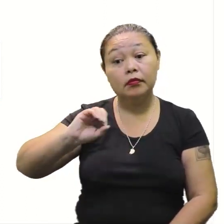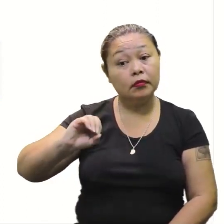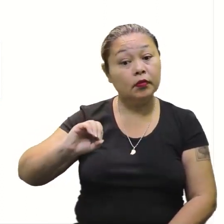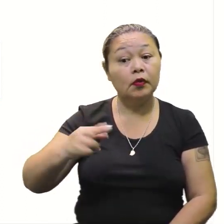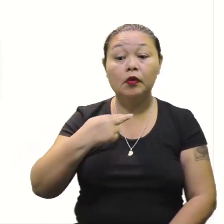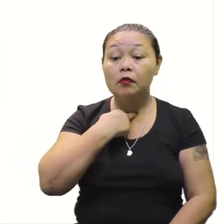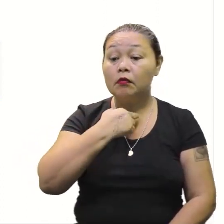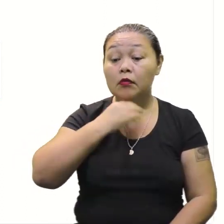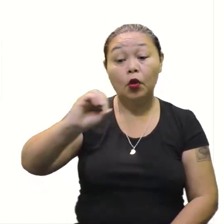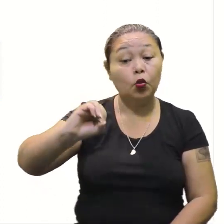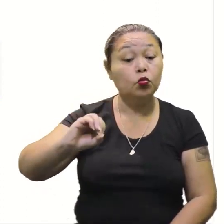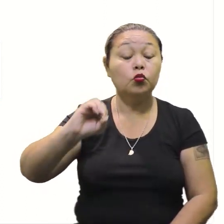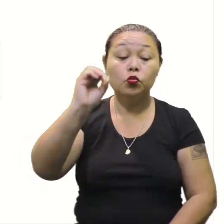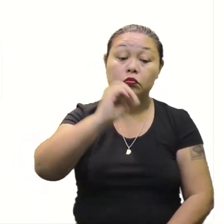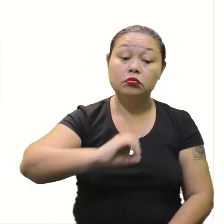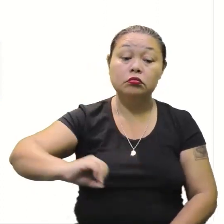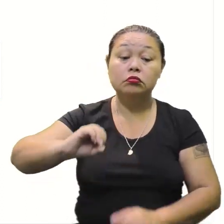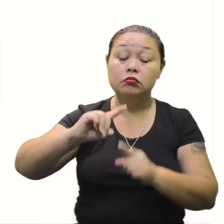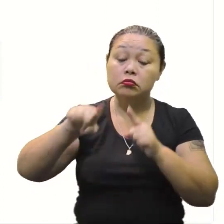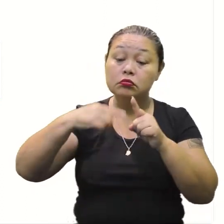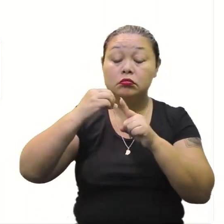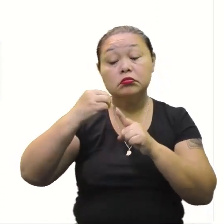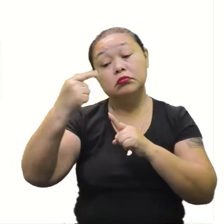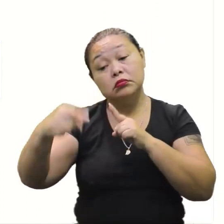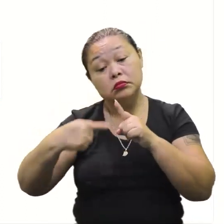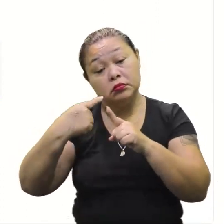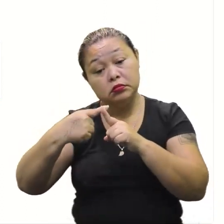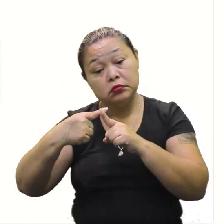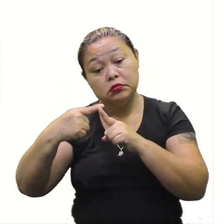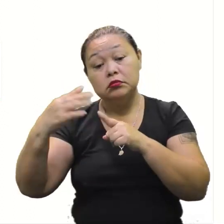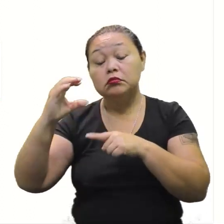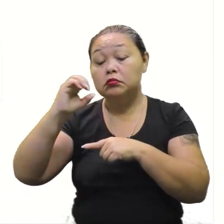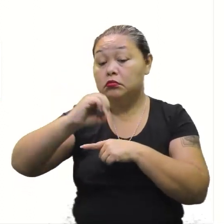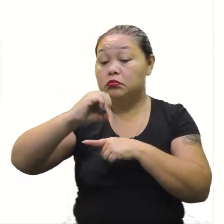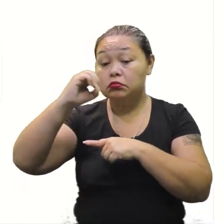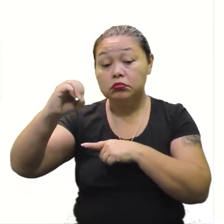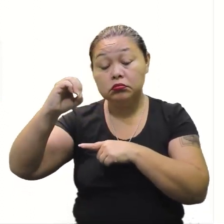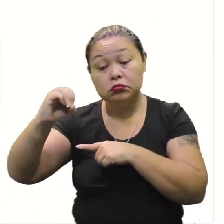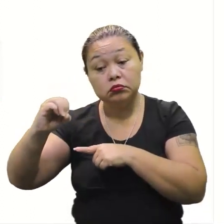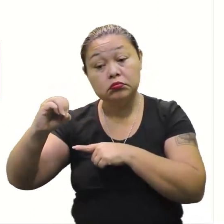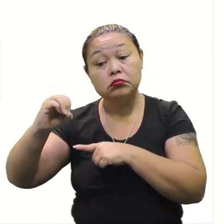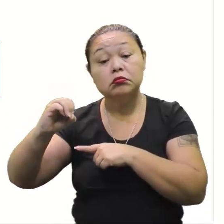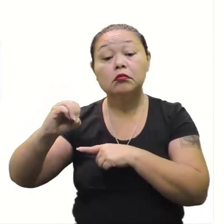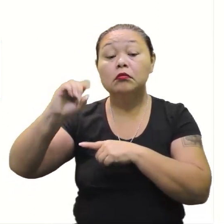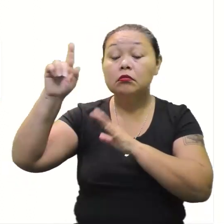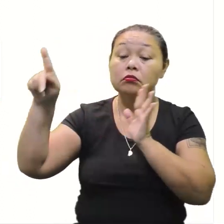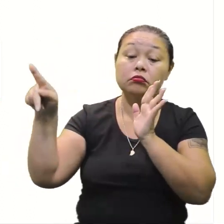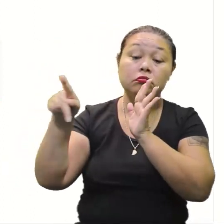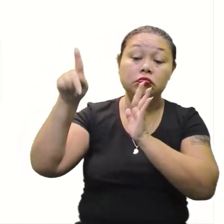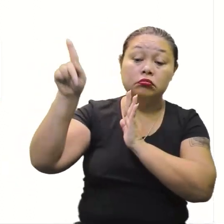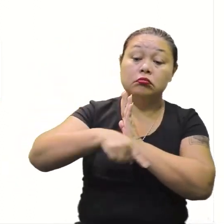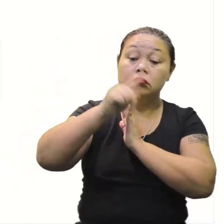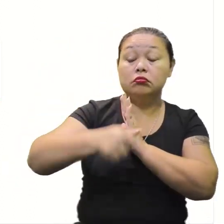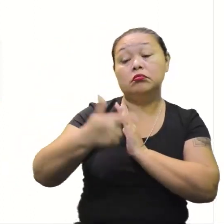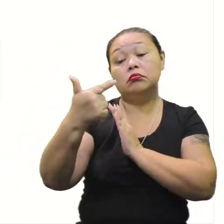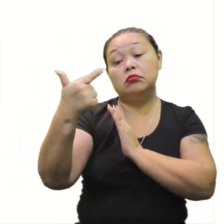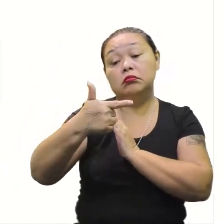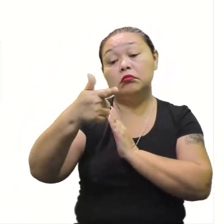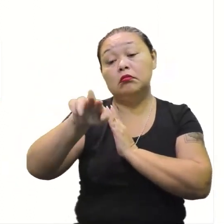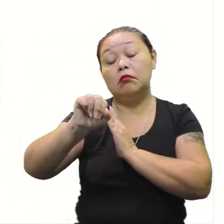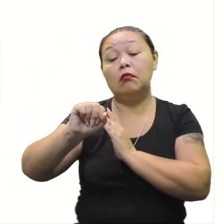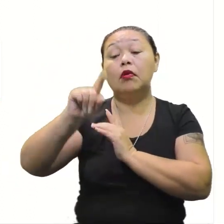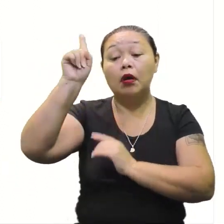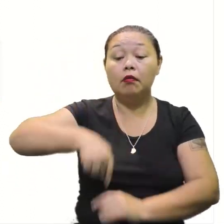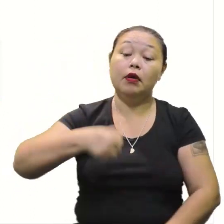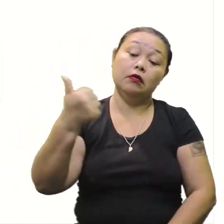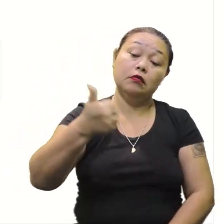nunca pode ser zero. Porque se o A for zero, vai estar multiplicando pelo X quadrado, vai zerar tudo aqui, ela deixa de ser do segundo grau e passa a ser